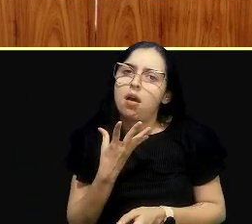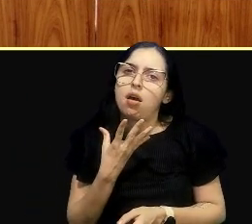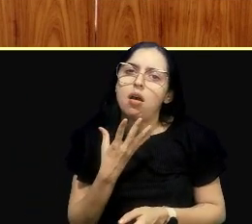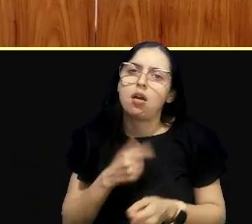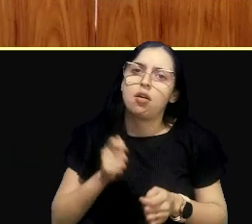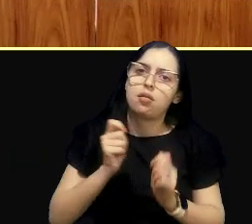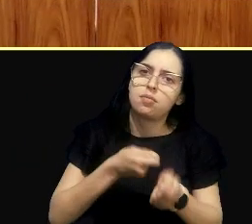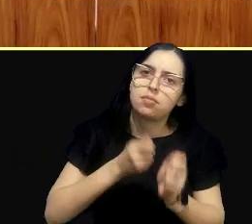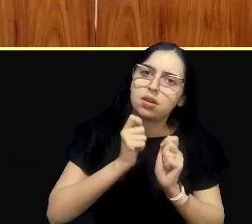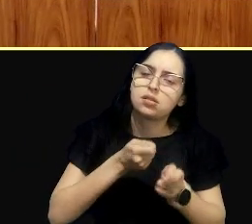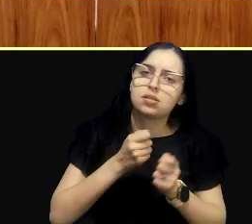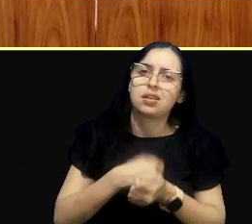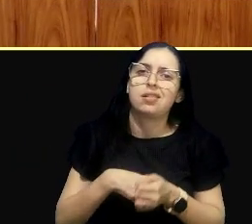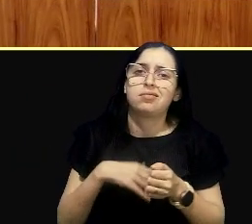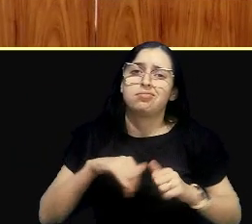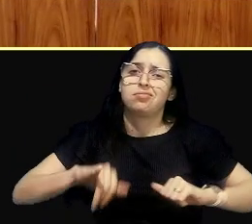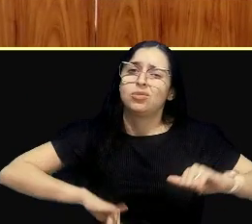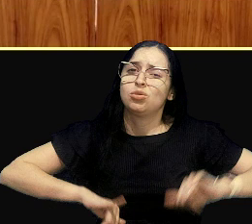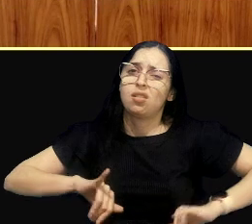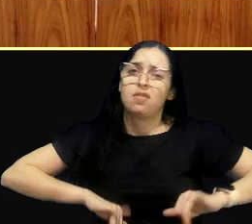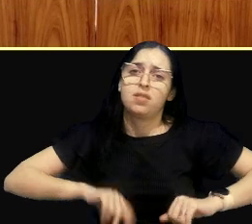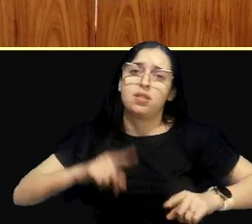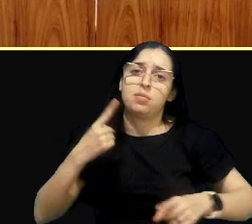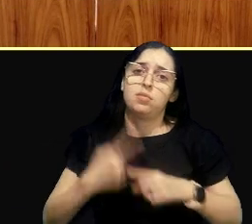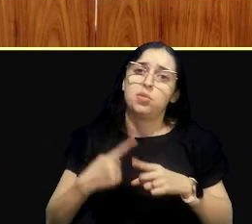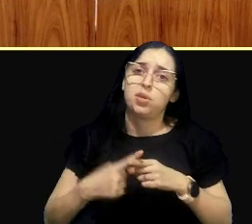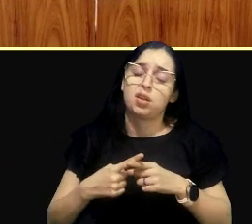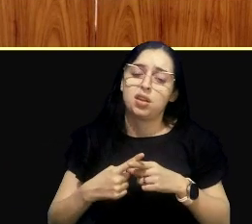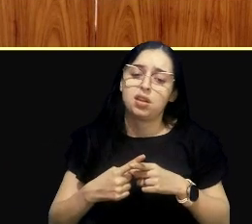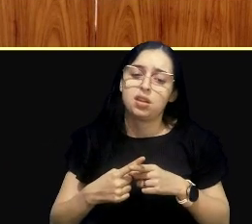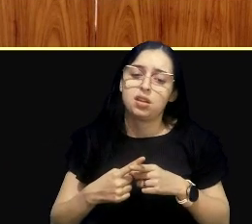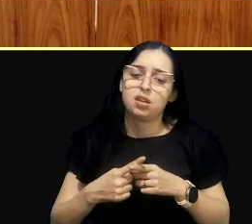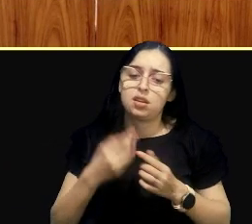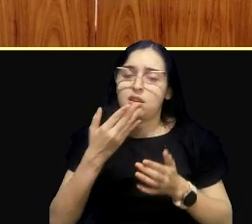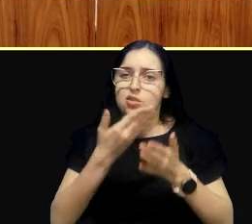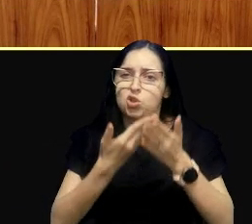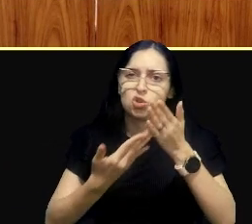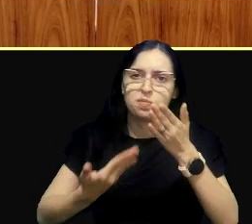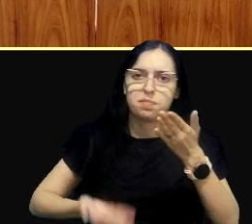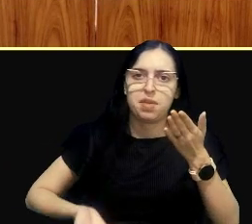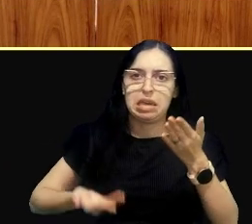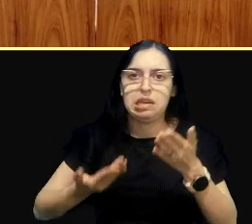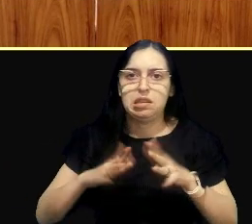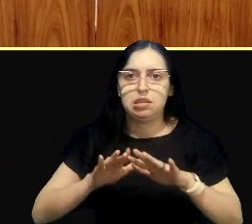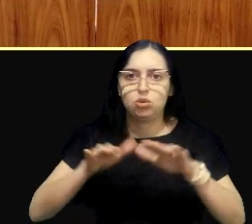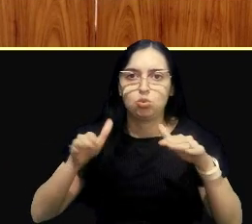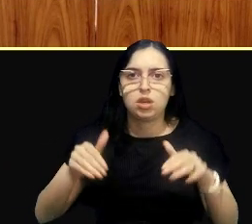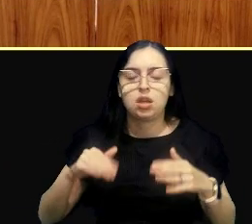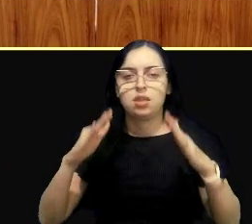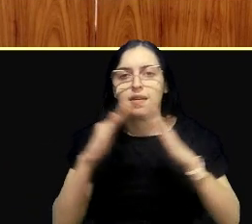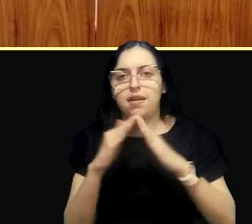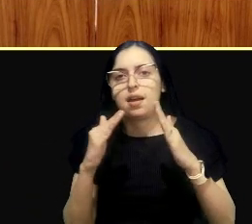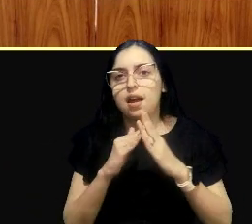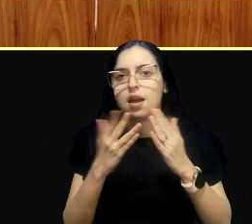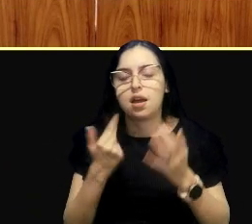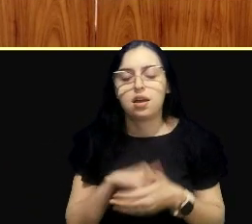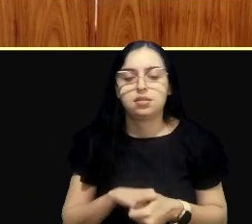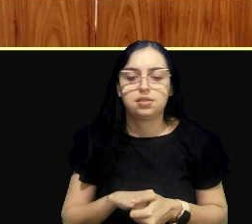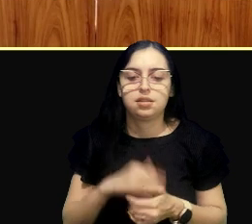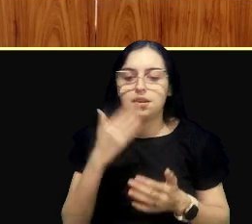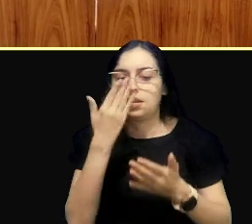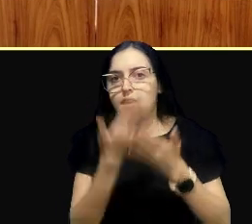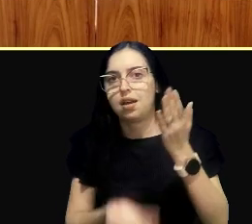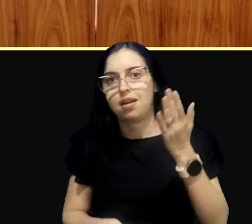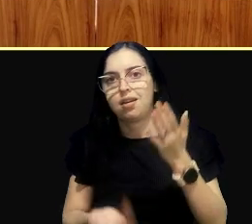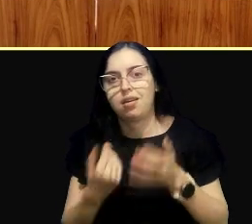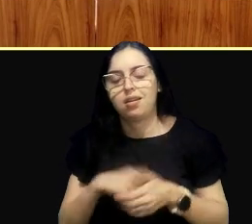ele sofre, porque tem o abalo lá da estrutura das suas residências, e a